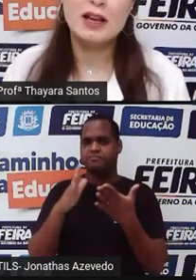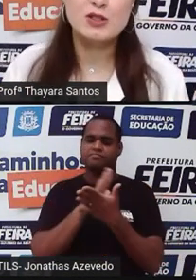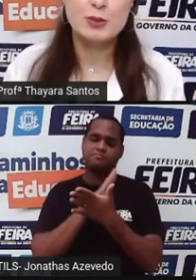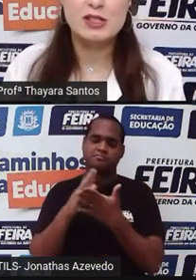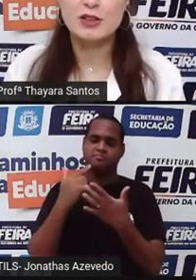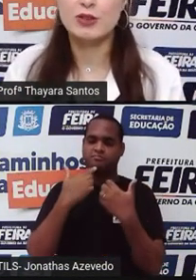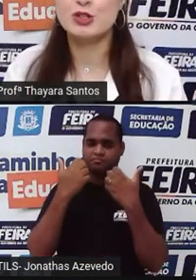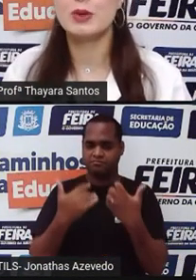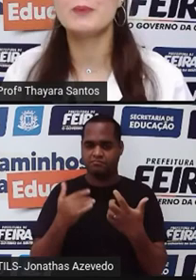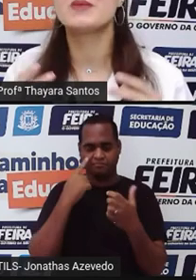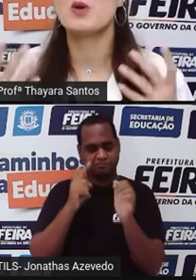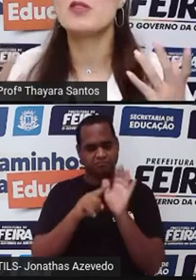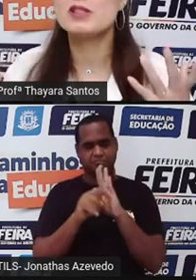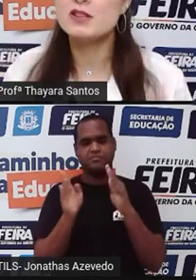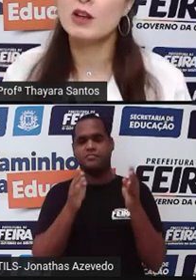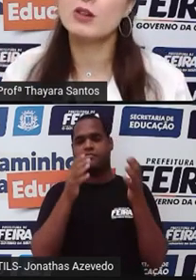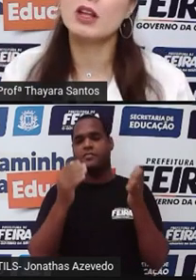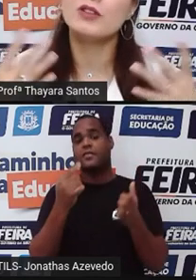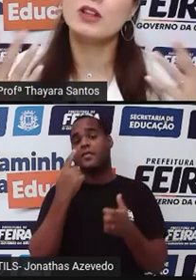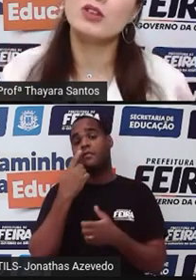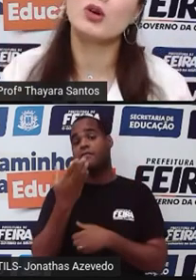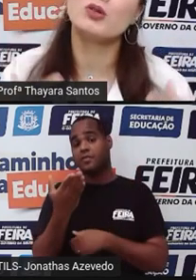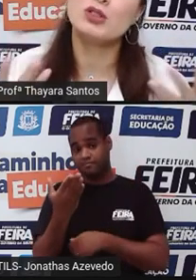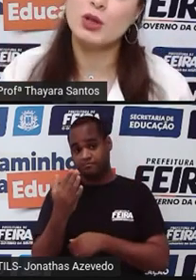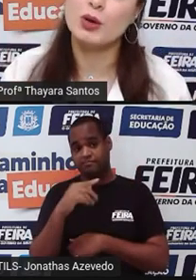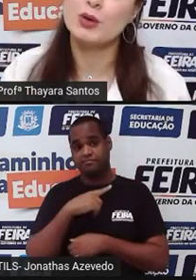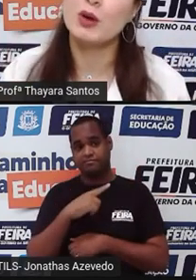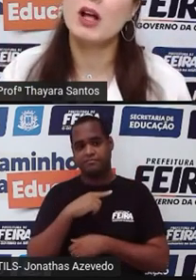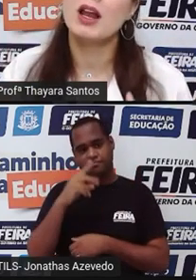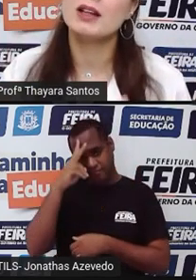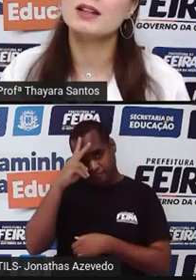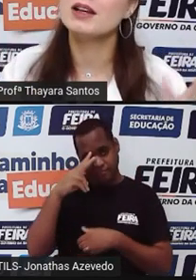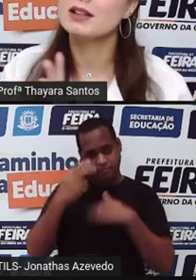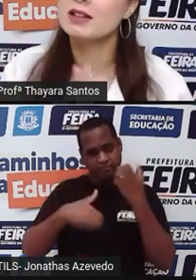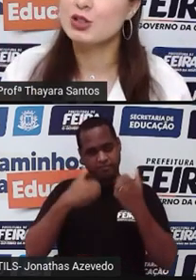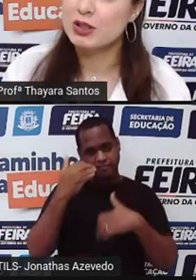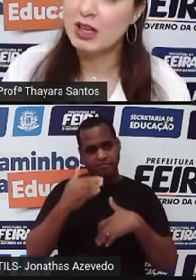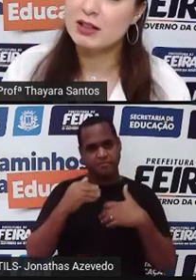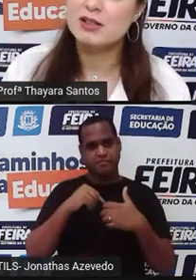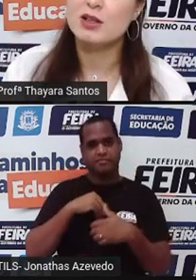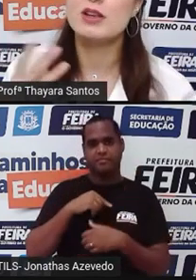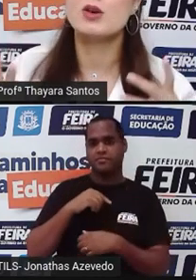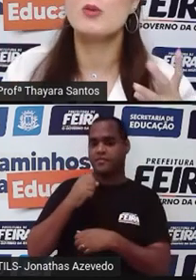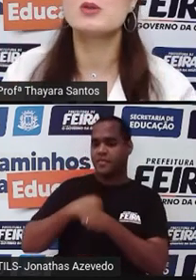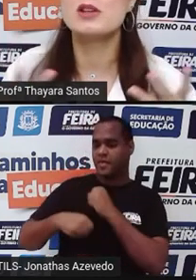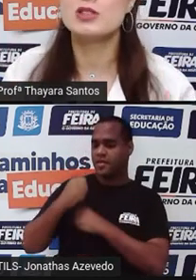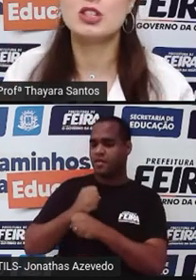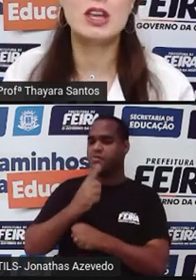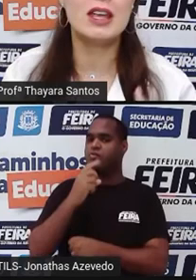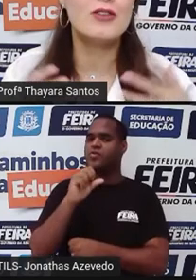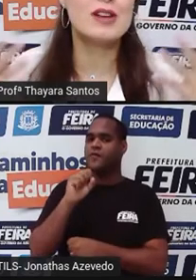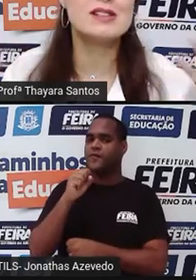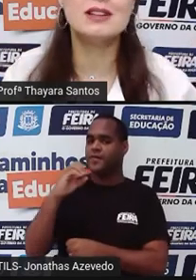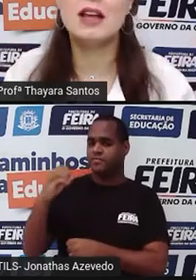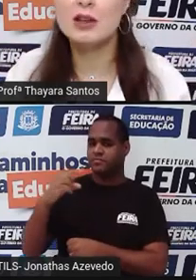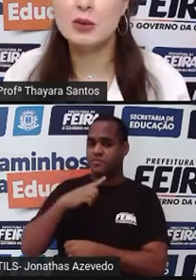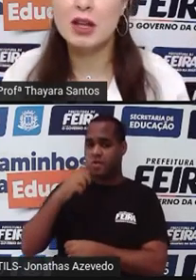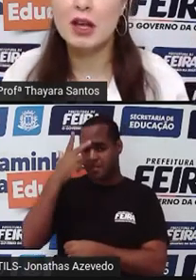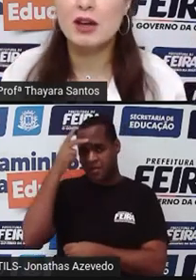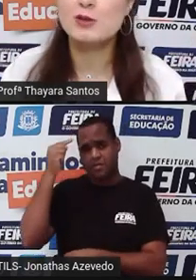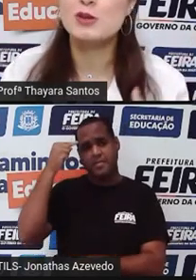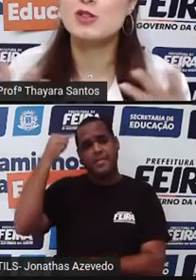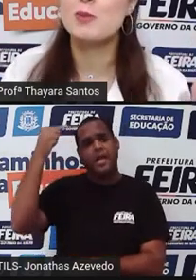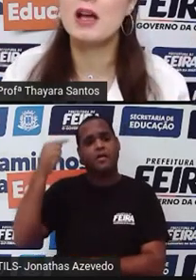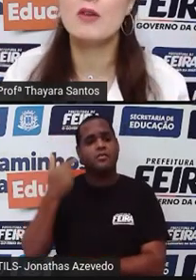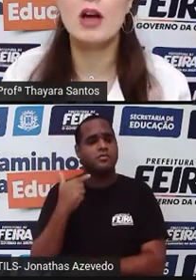comentar aí sobre esse vídeo, né? Como vocês viram, teve todo o histórico. Lá na década de 80, essa doença começou a existir, ninguém fazia ideia do